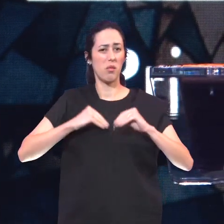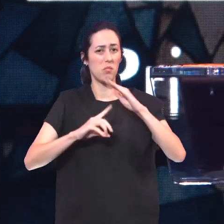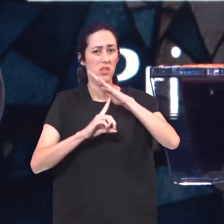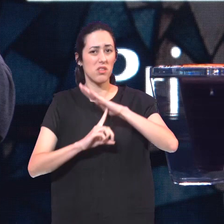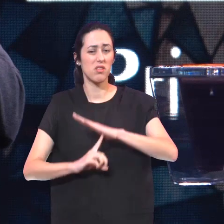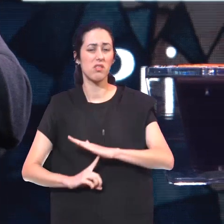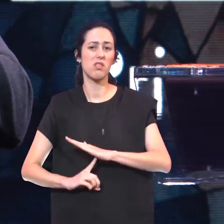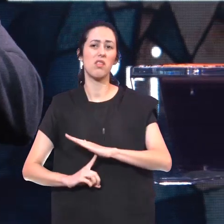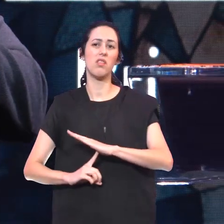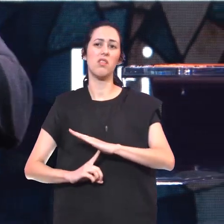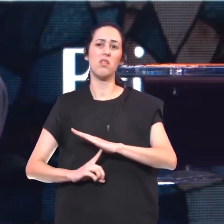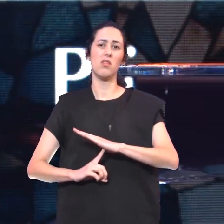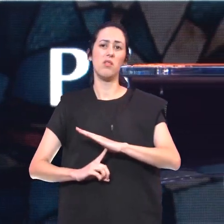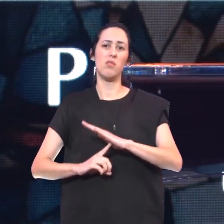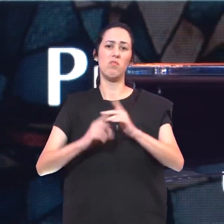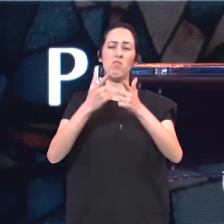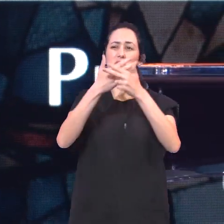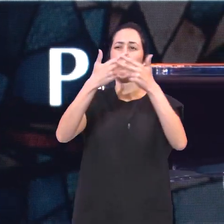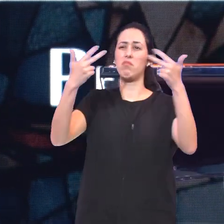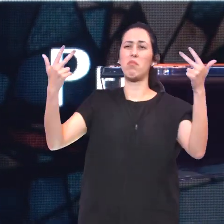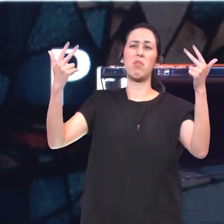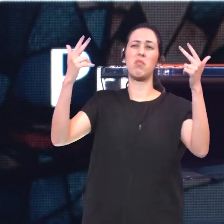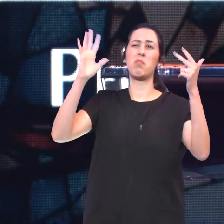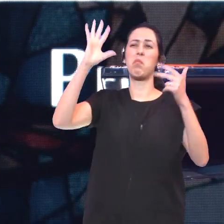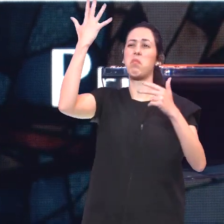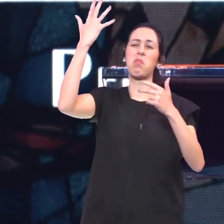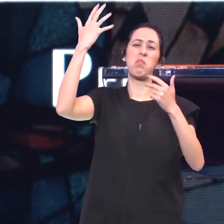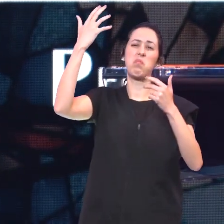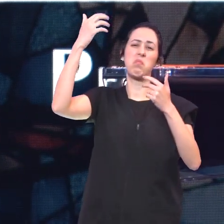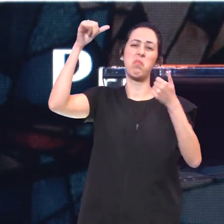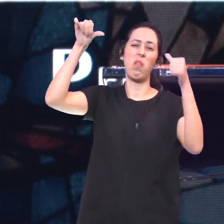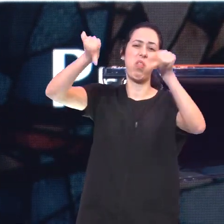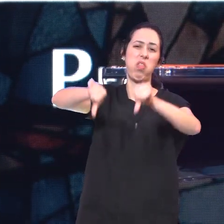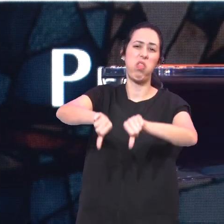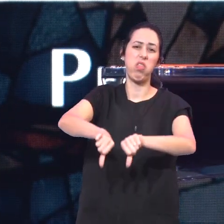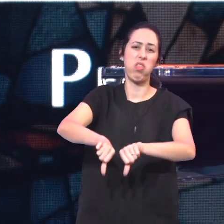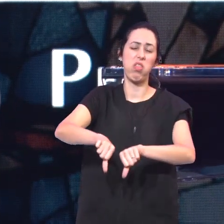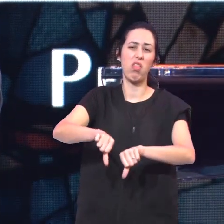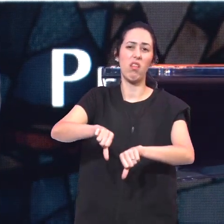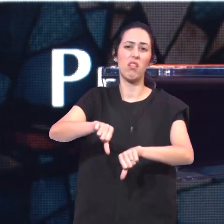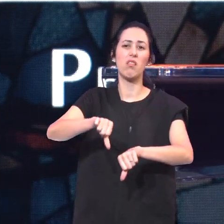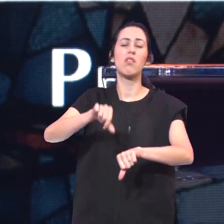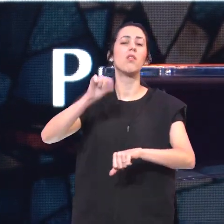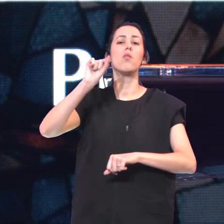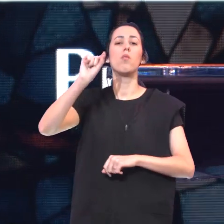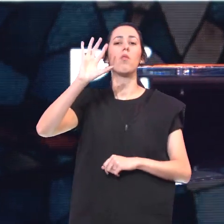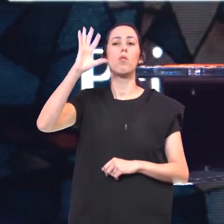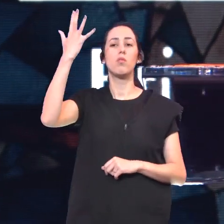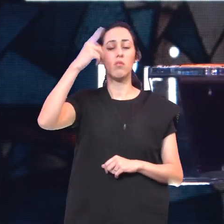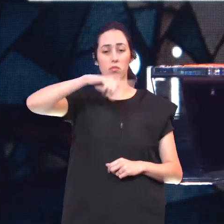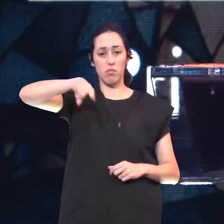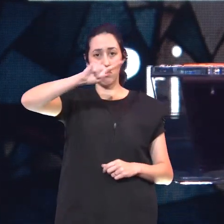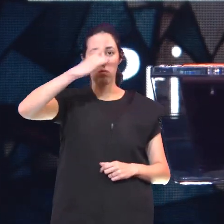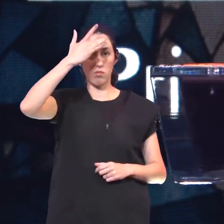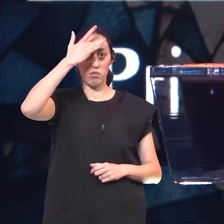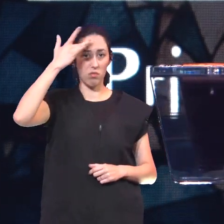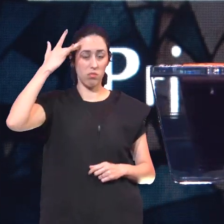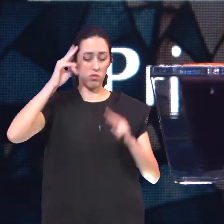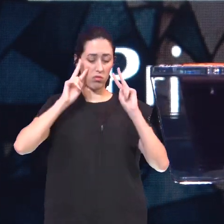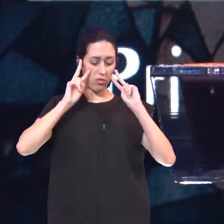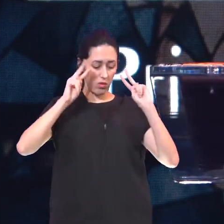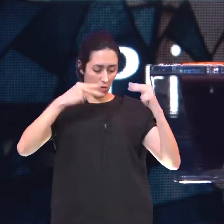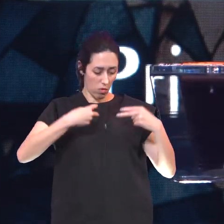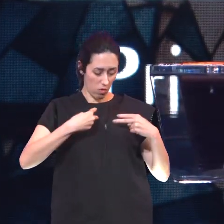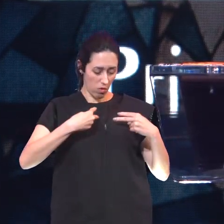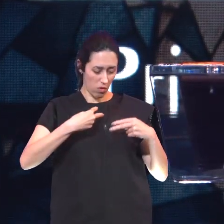Desilusões Acabam por construir Um conceito Erradas De si mesmo